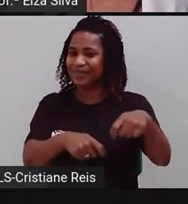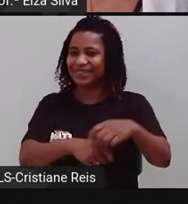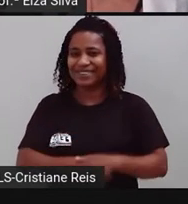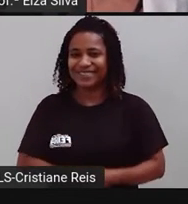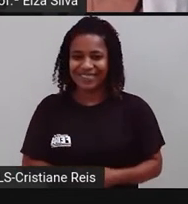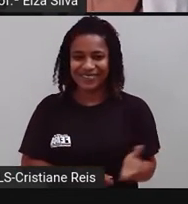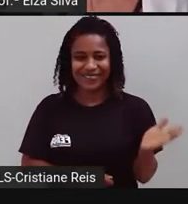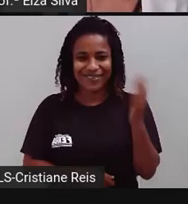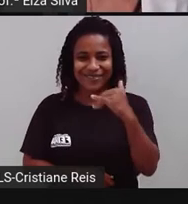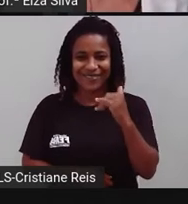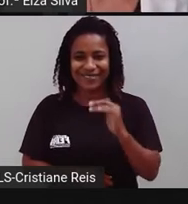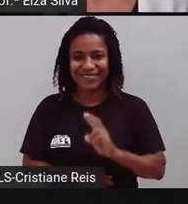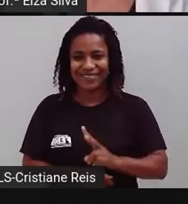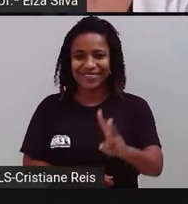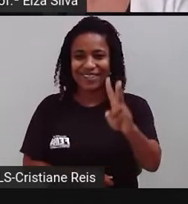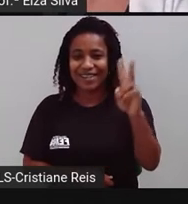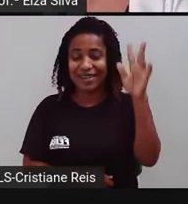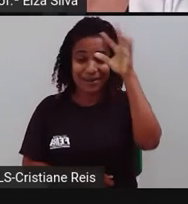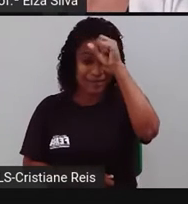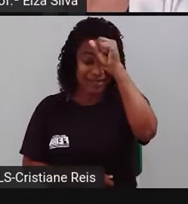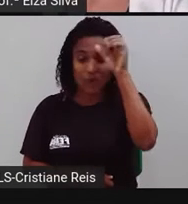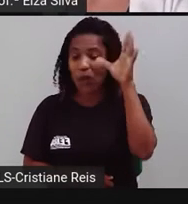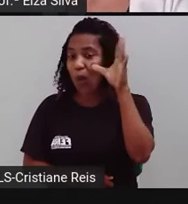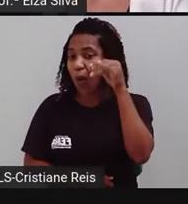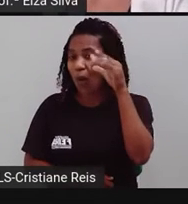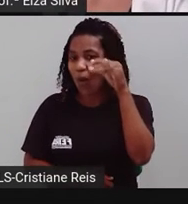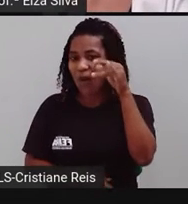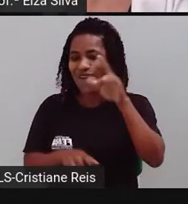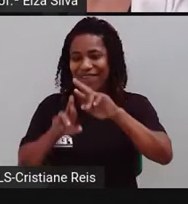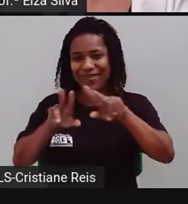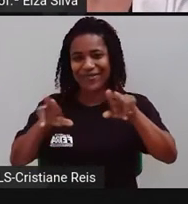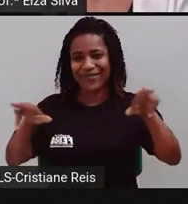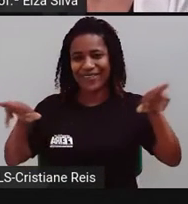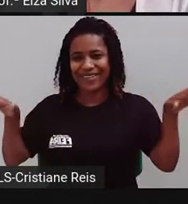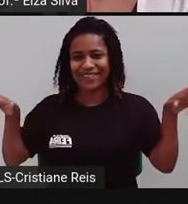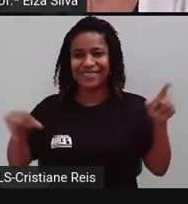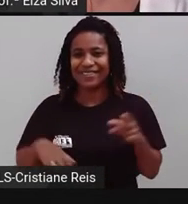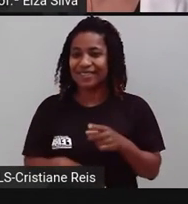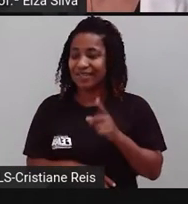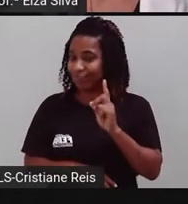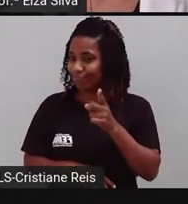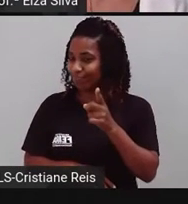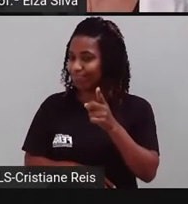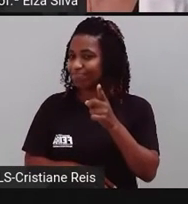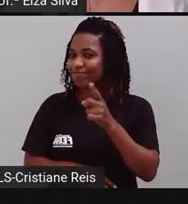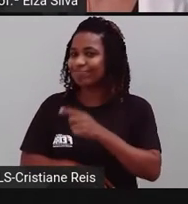Let's go. Temos mais curiosidades. Did you know? Você sabia?